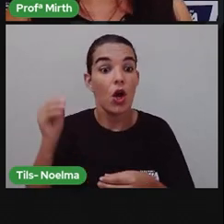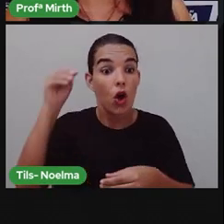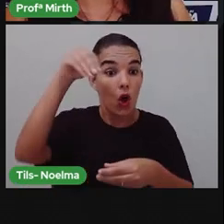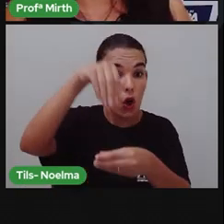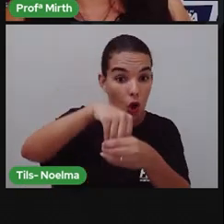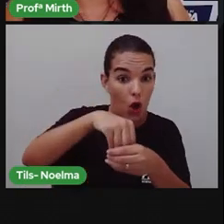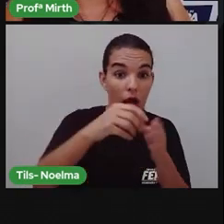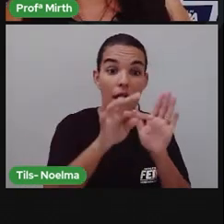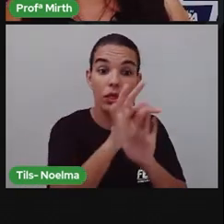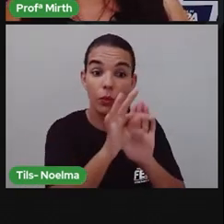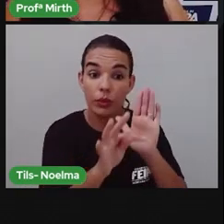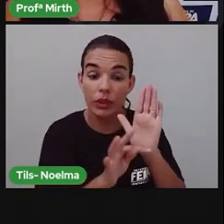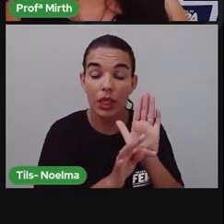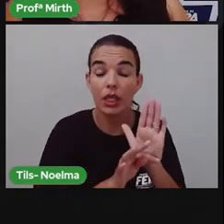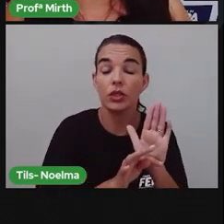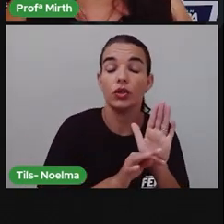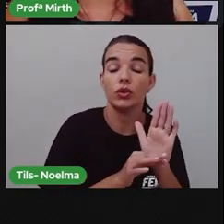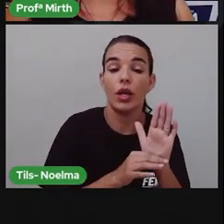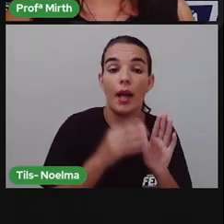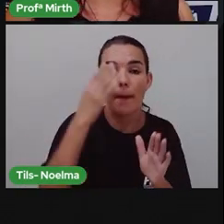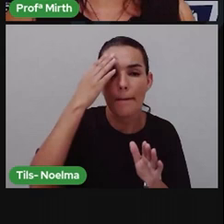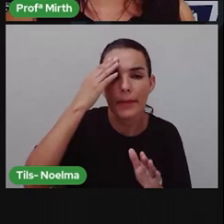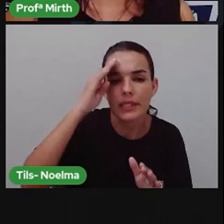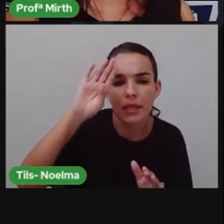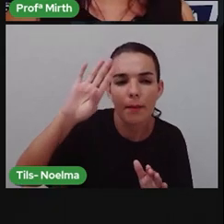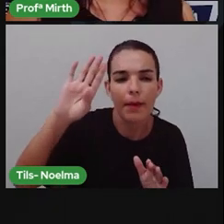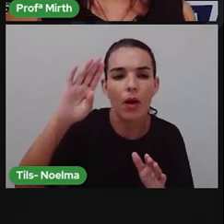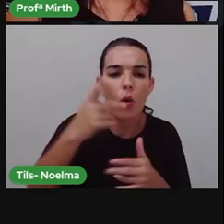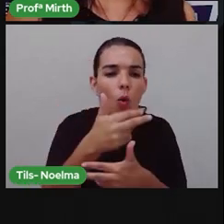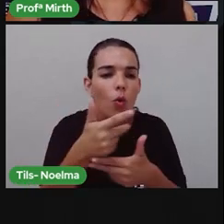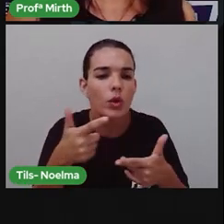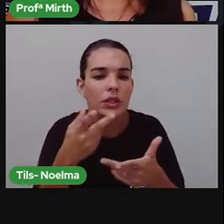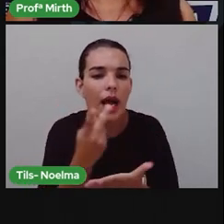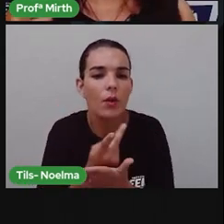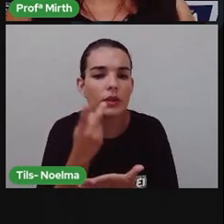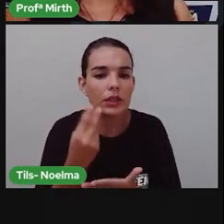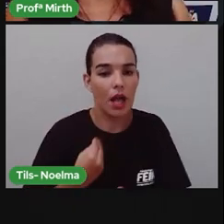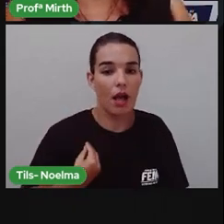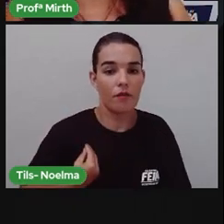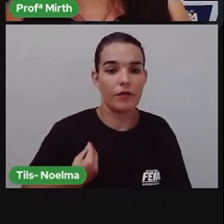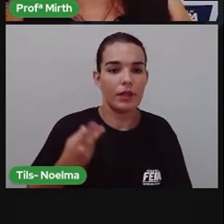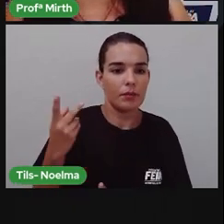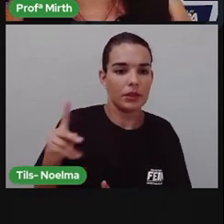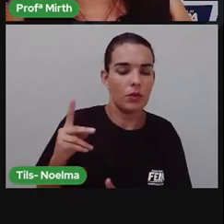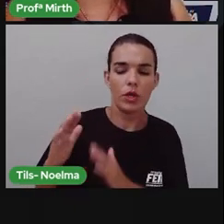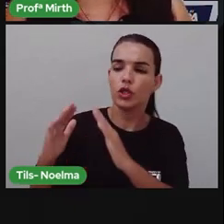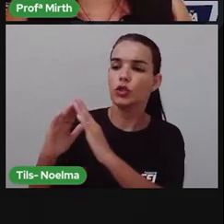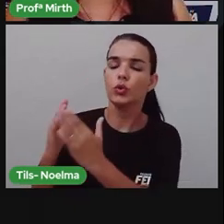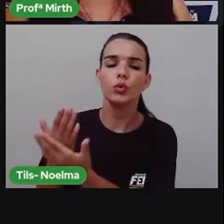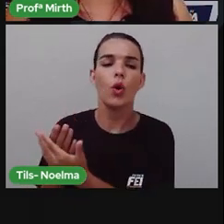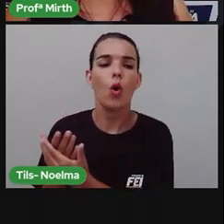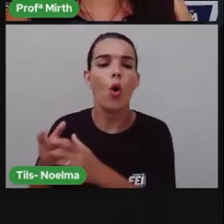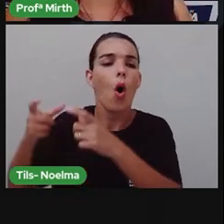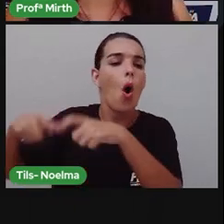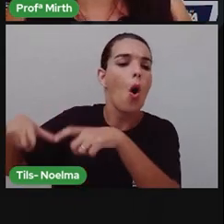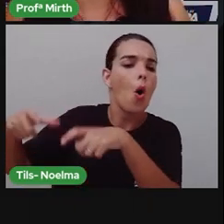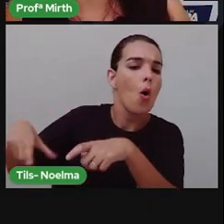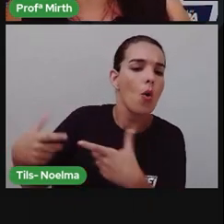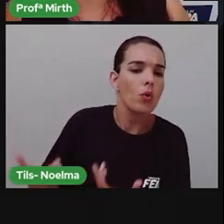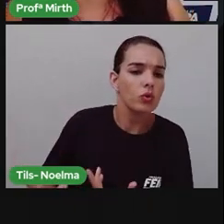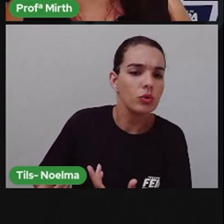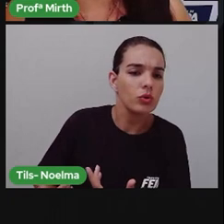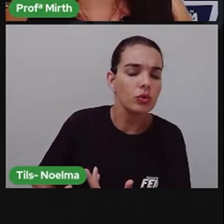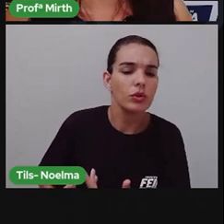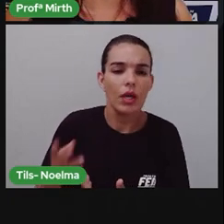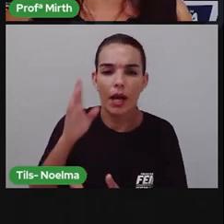estudou a vida toda em escola pública, obteve uma nota de 95% na redação